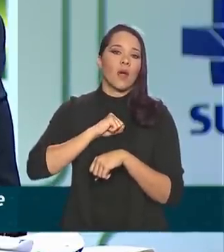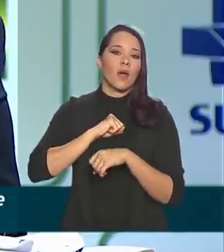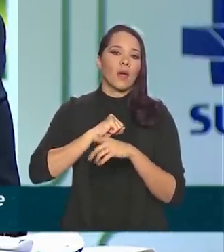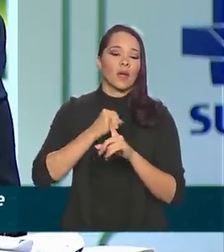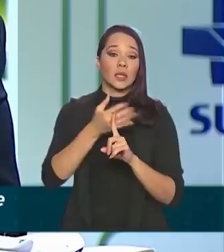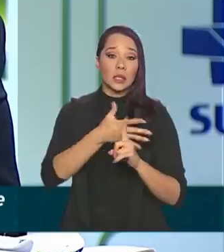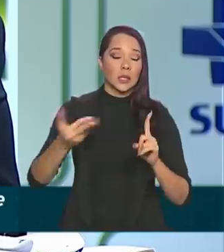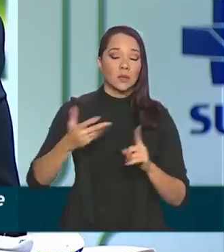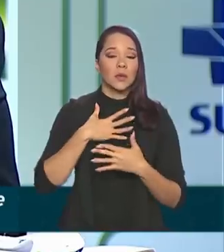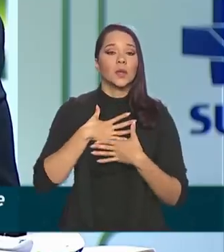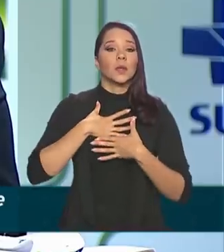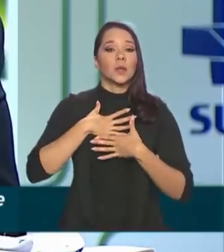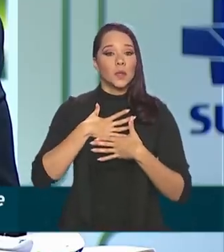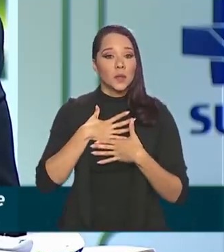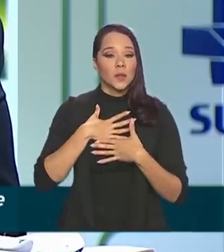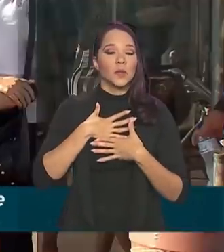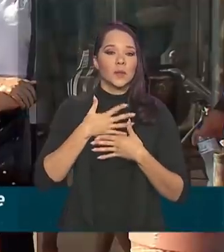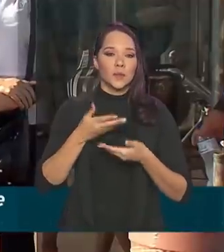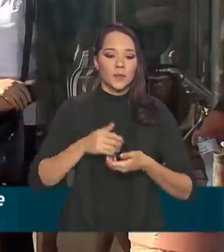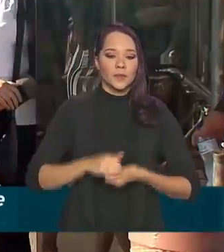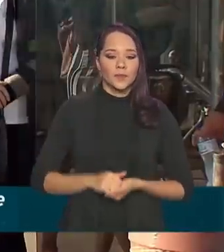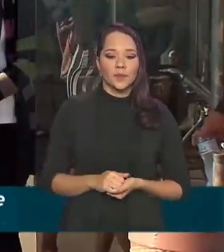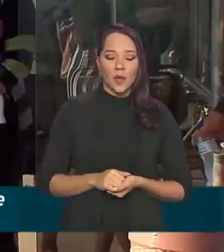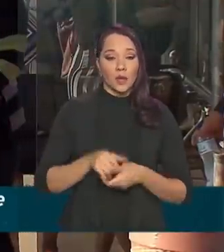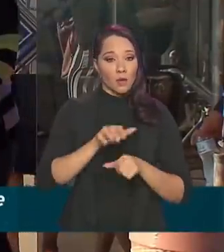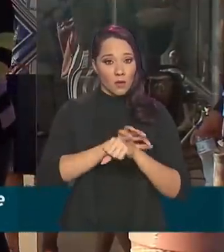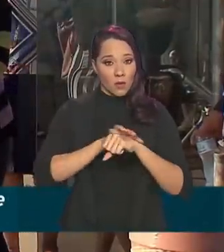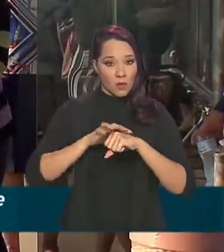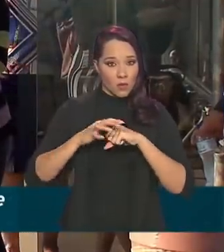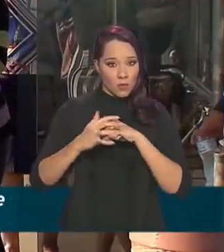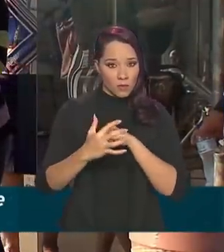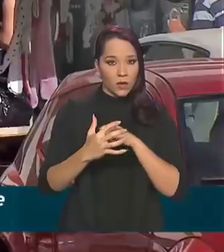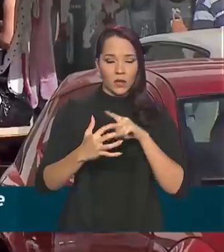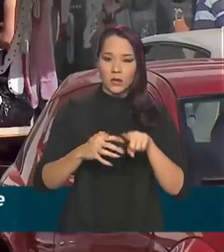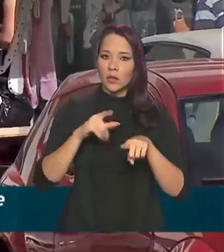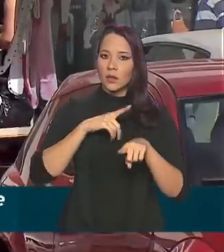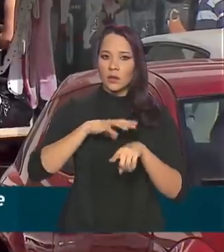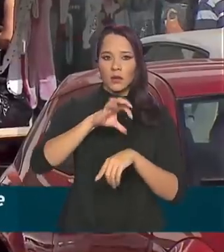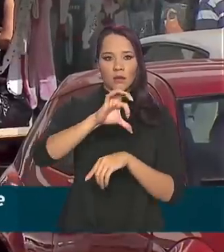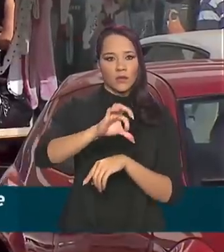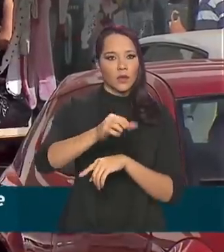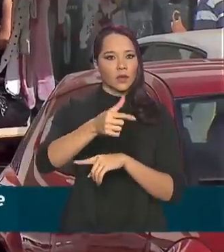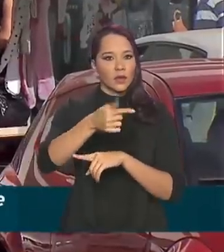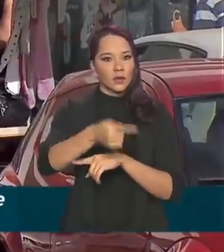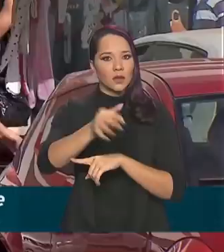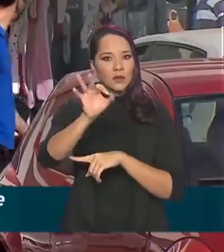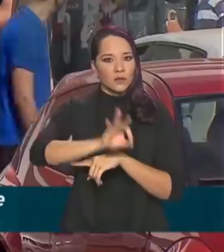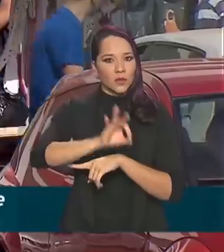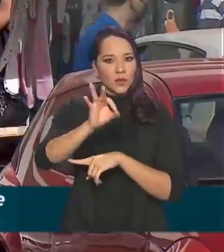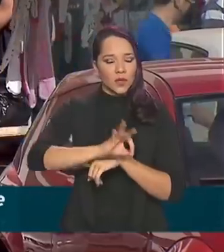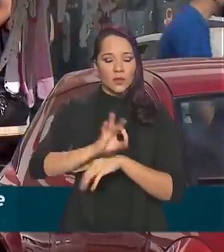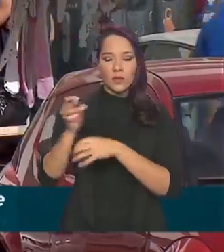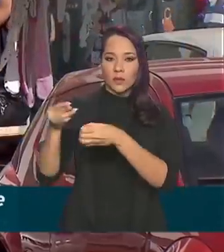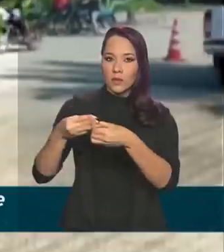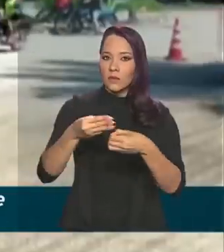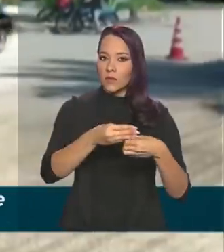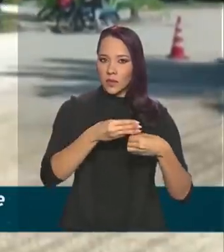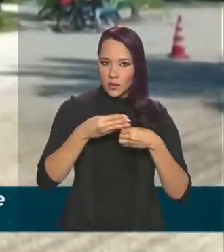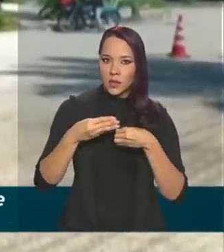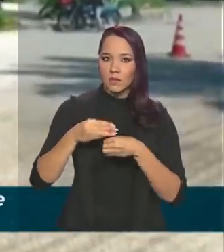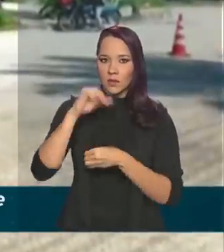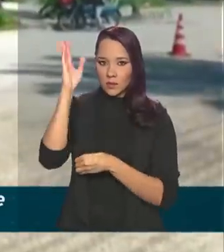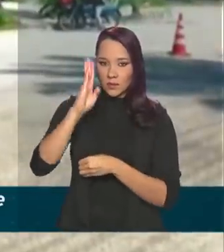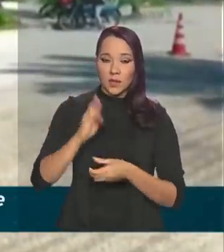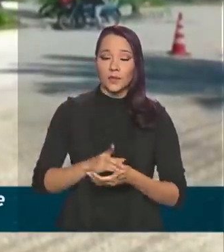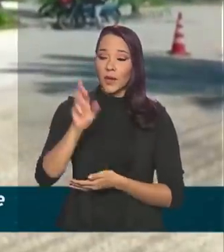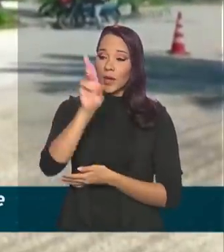a síndrome respiratória aguda grave. A Covid está presente em 97% dos municípios. As